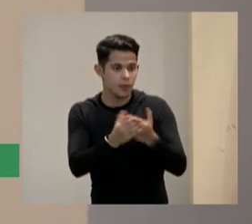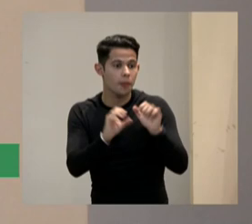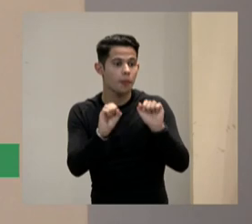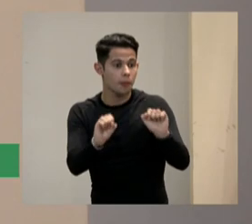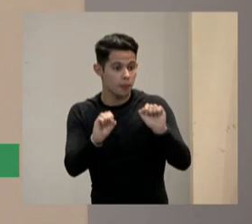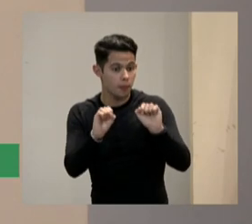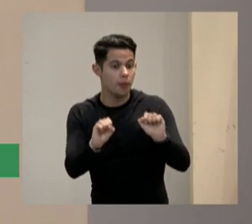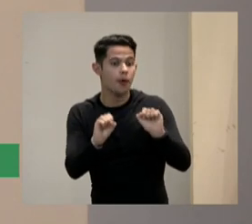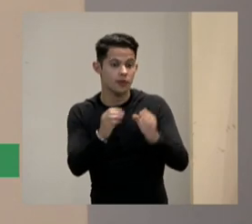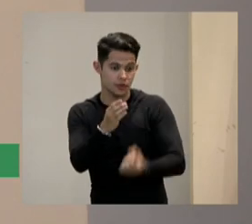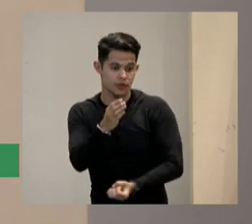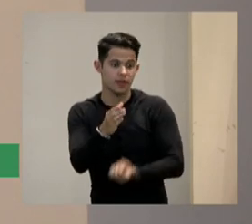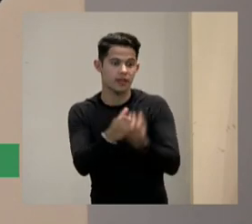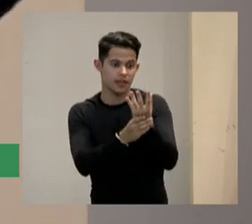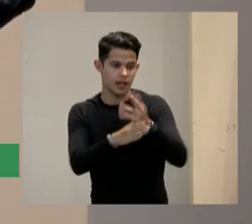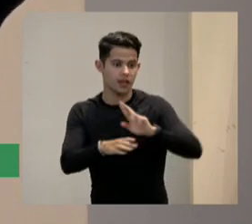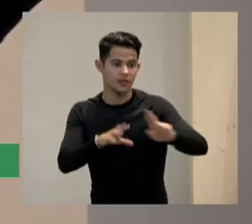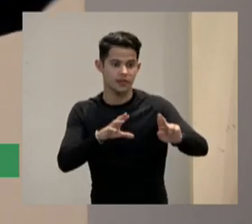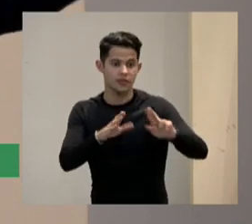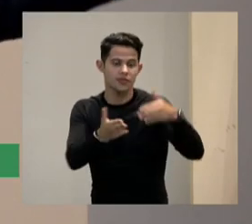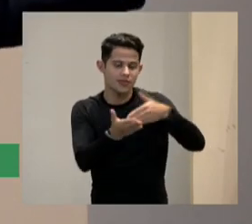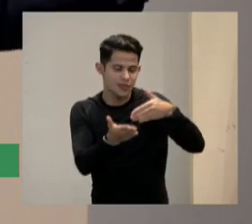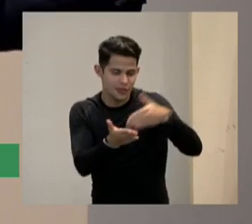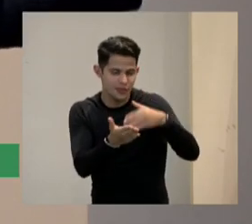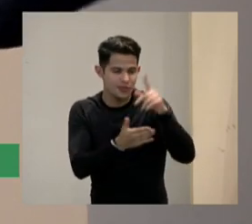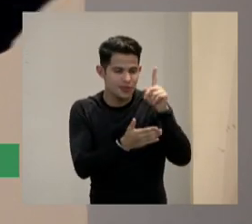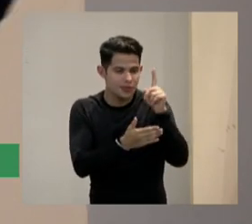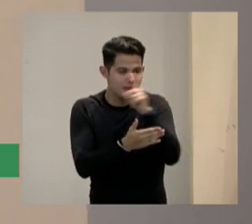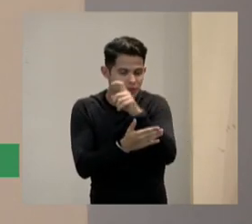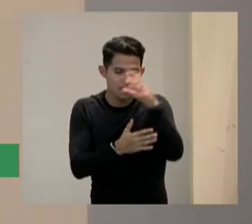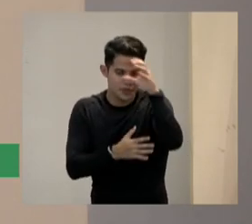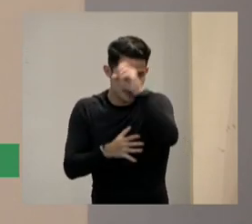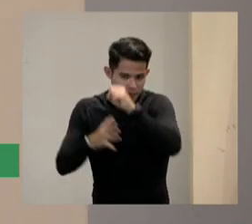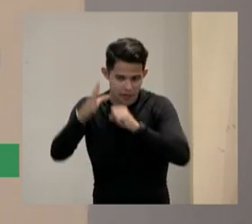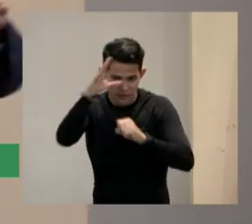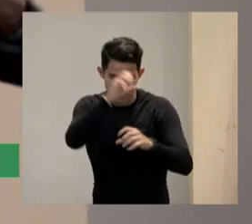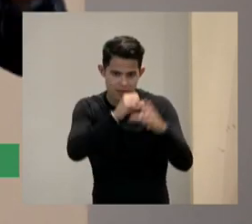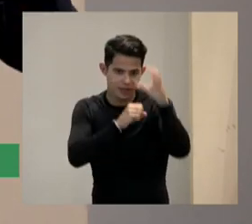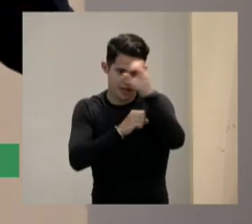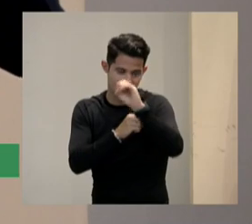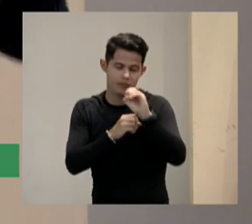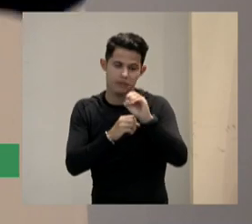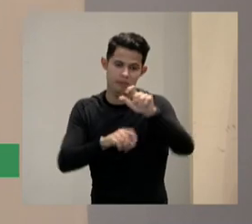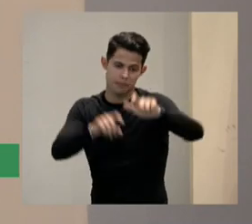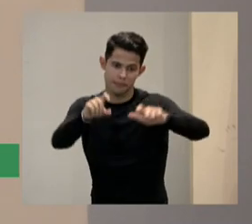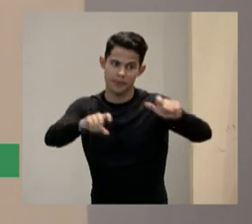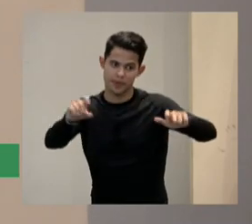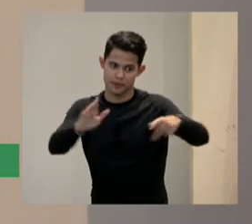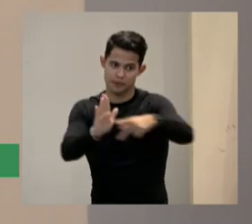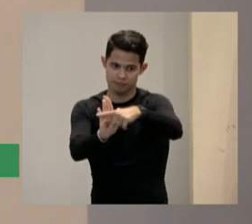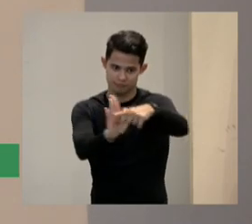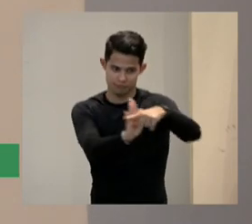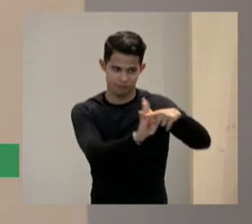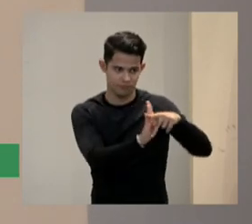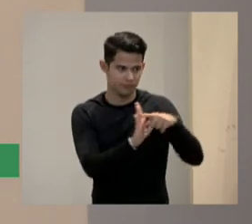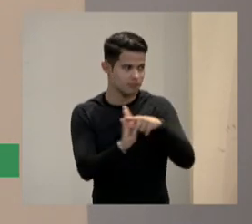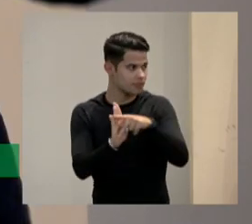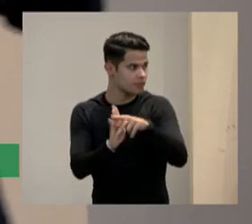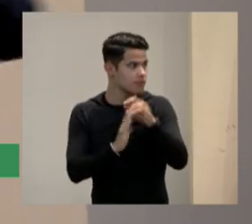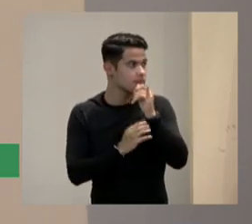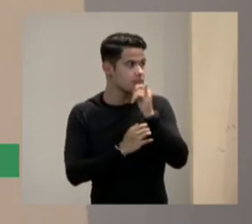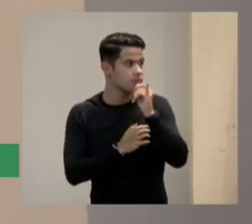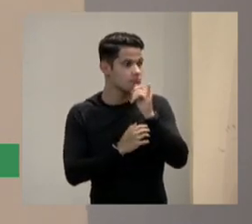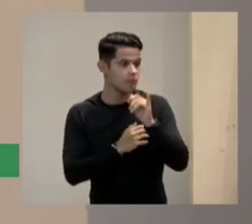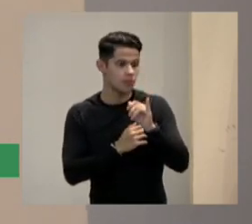diversidades pode criar dificuldades de aprendizagem em determinadas pessoas como a pessoa que aqui está